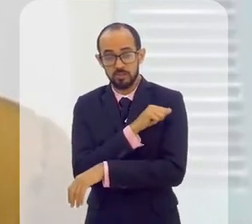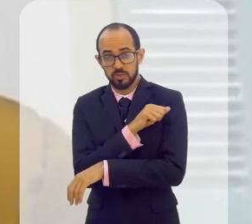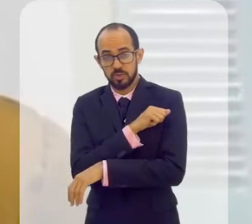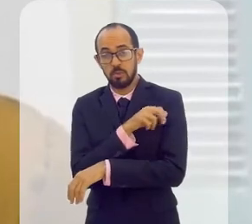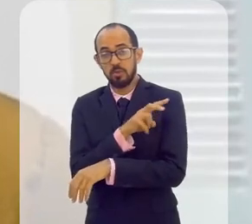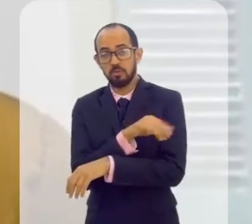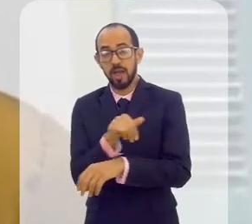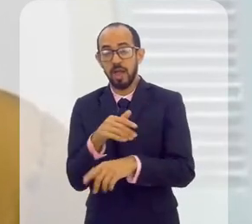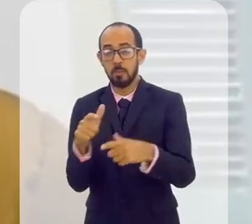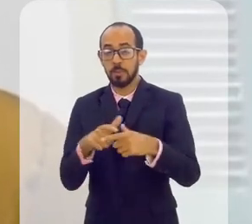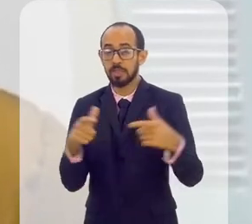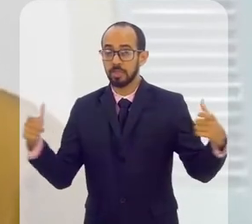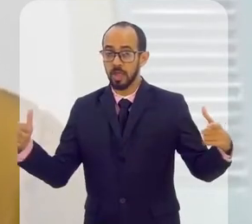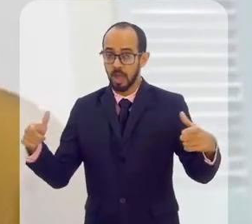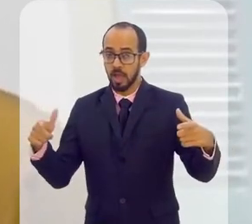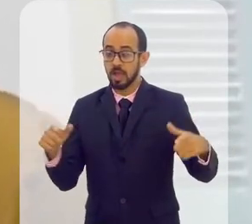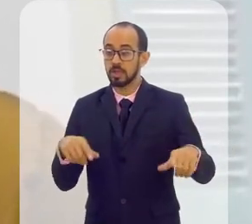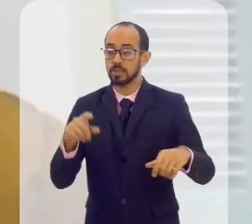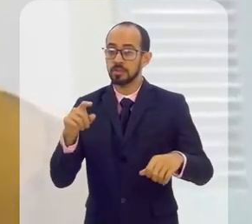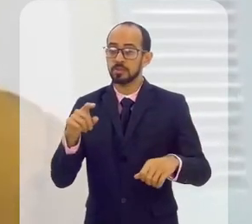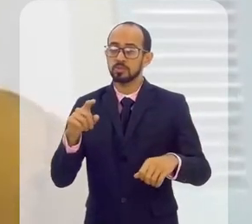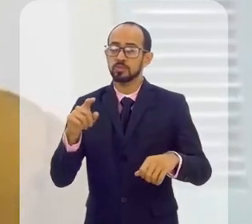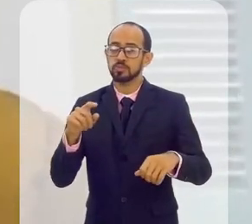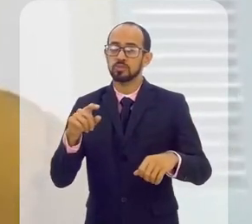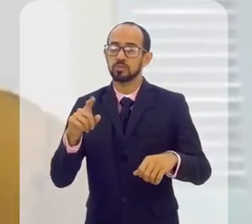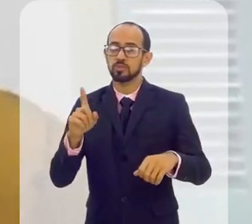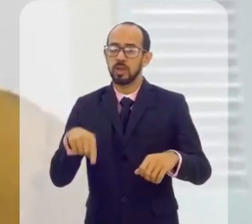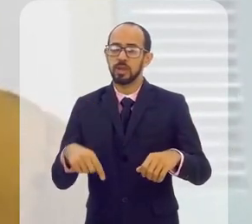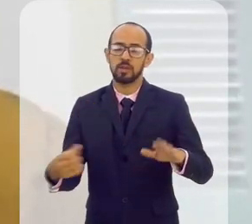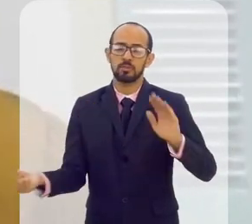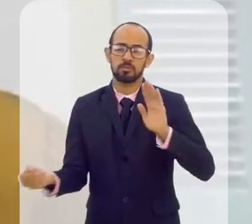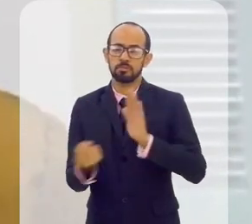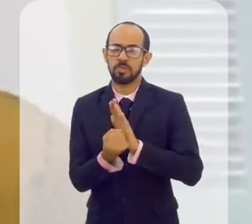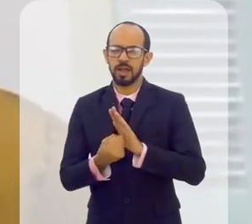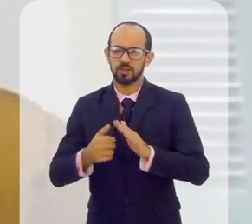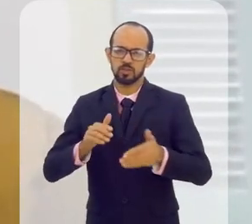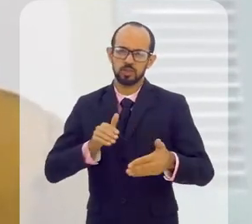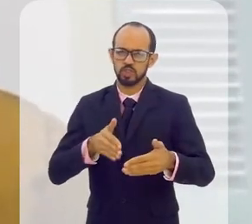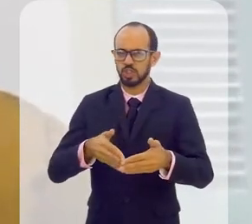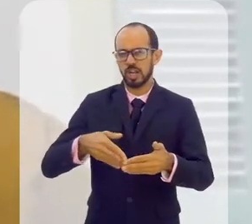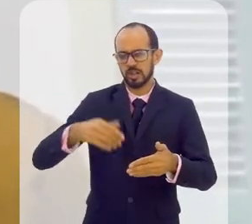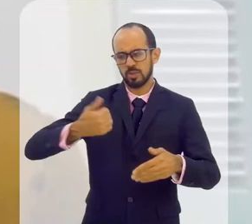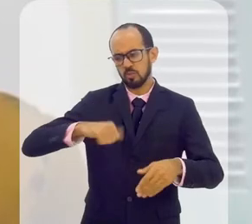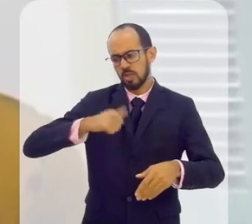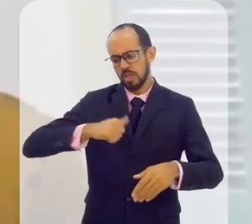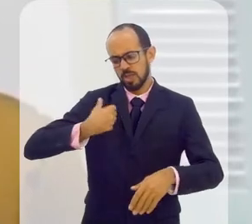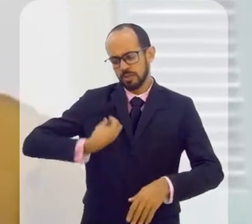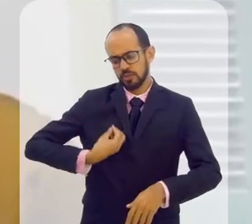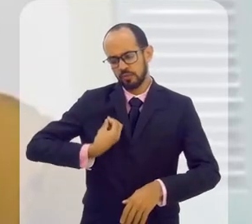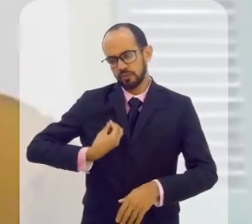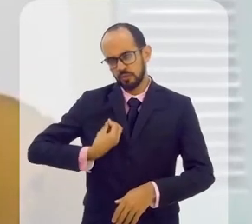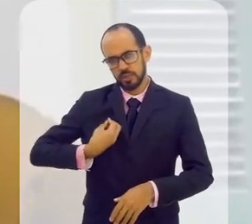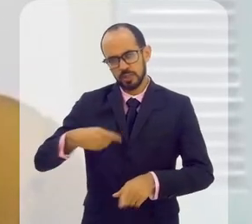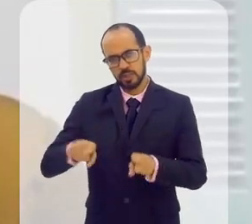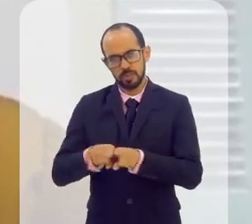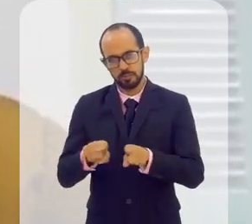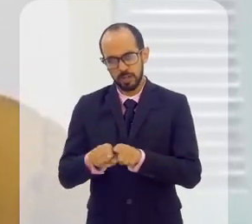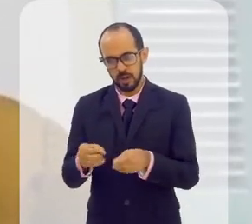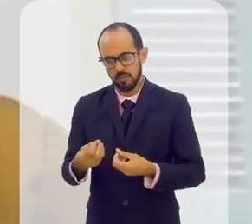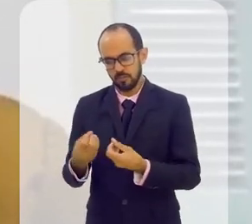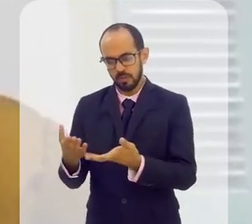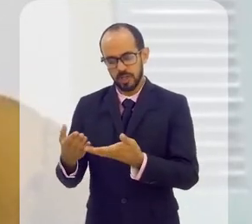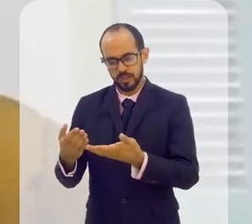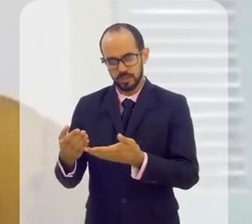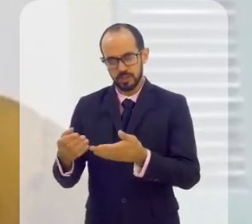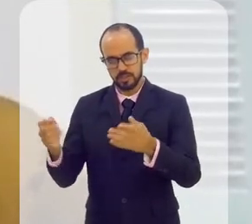municípios vai explodir, né? E isso tem um impacto direto aí na qualidade de vida das pessoas,